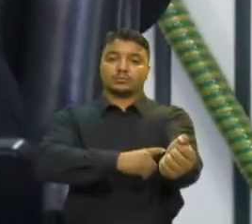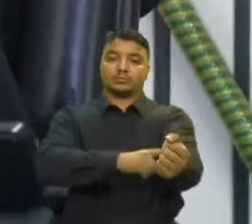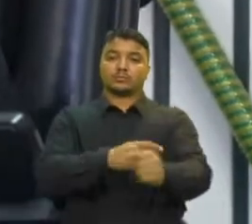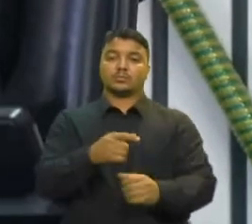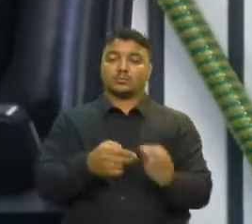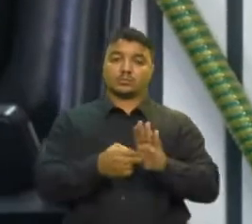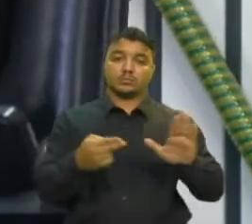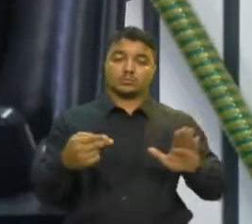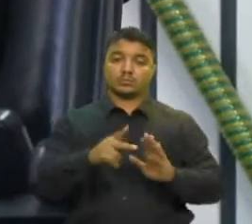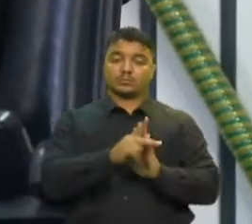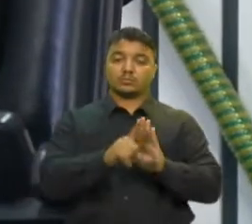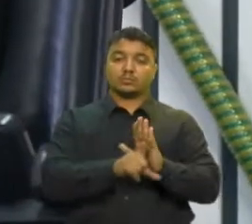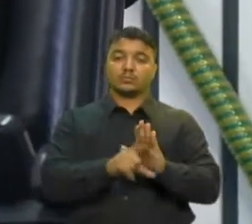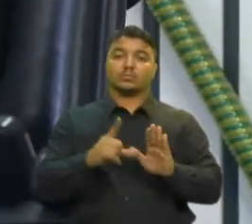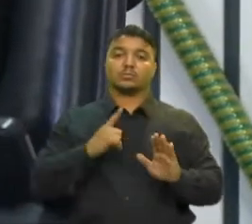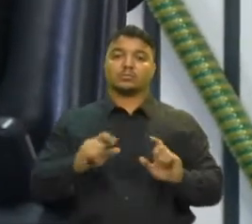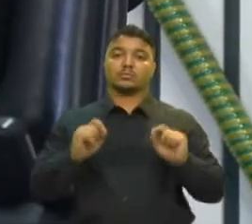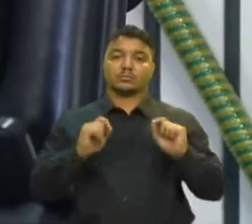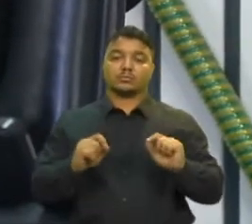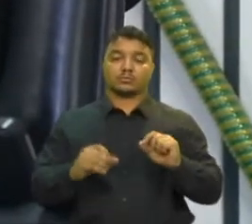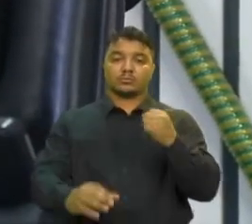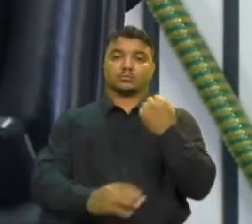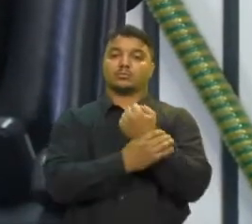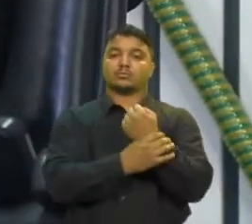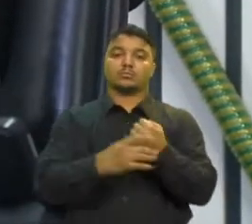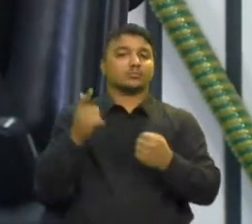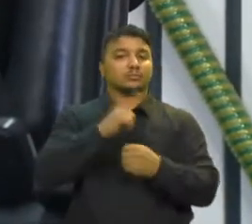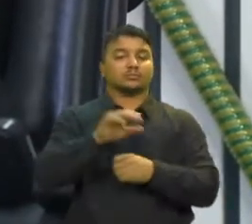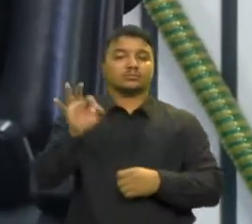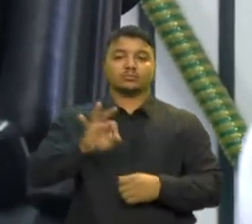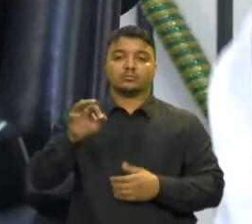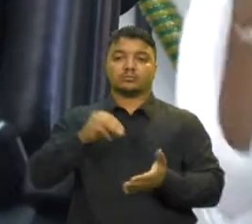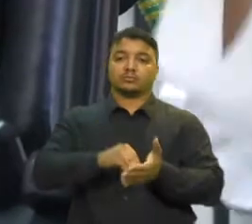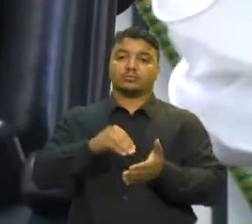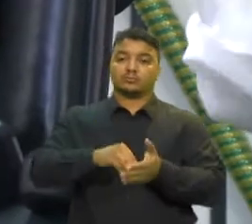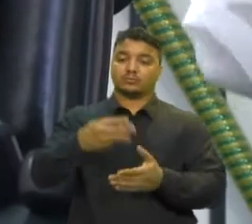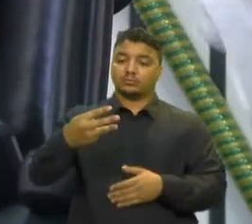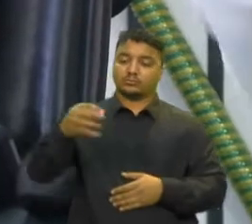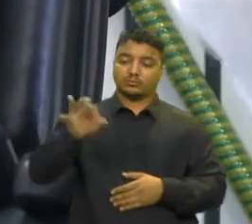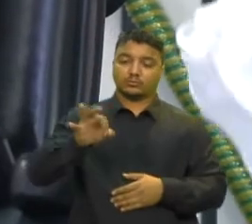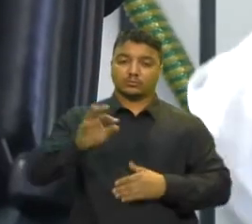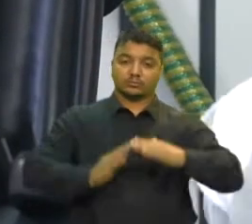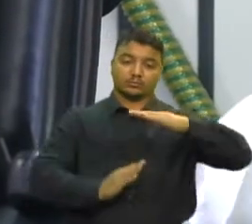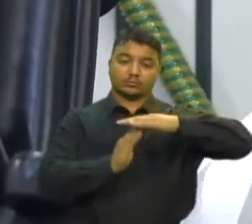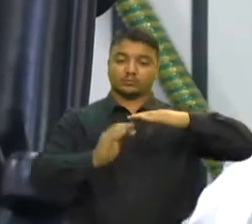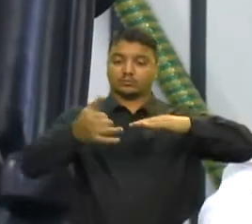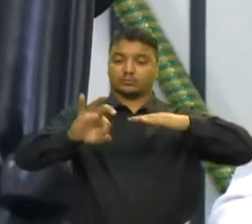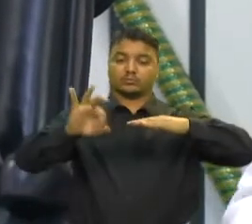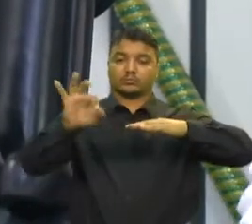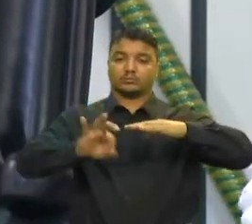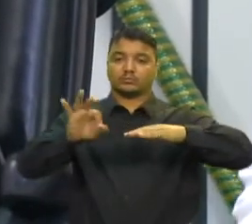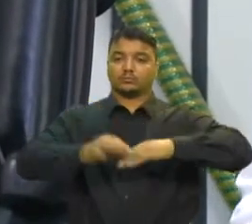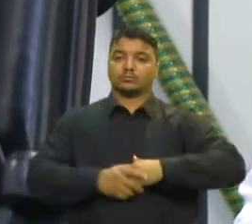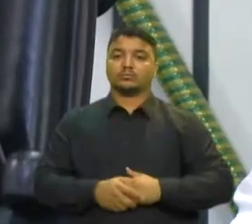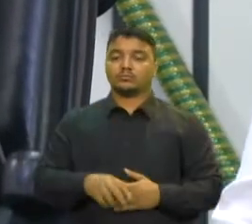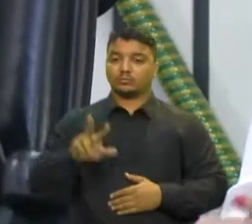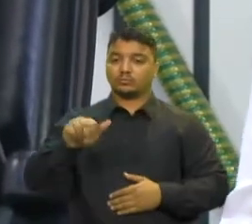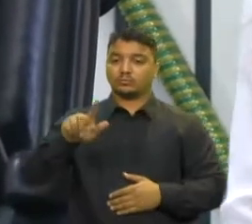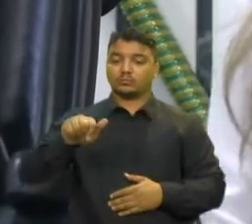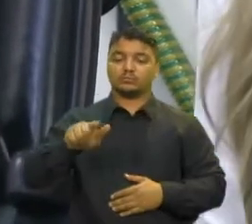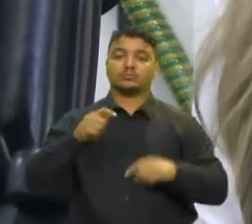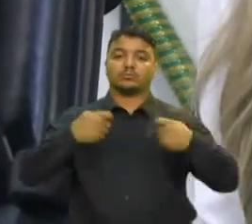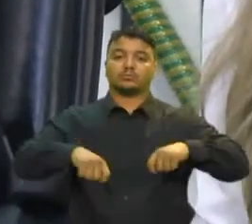projeto de lei que trata da garantia de percentual no mínimo de 3% e no máximo de 10% de vagas necessárias